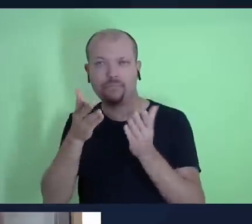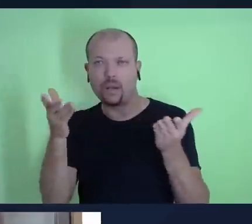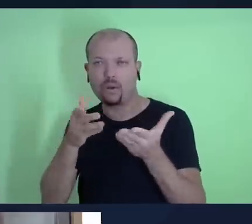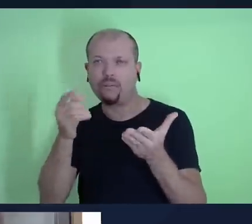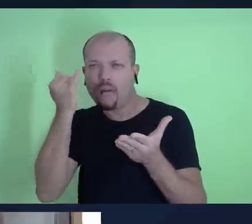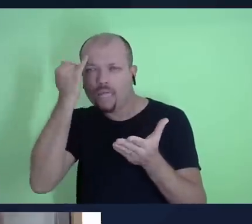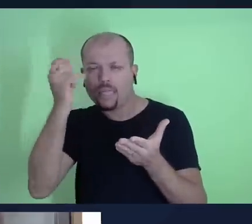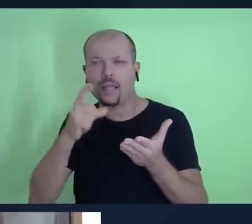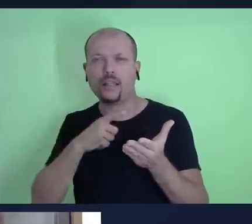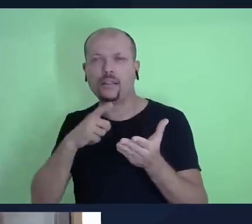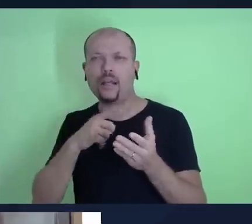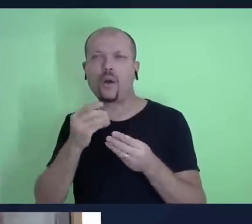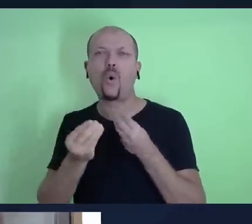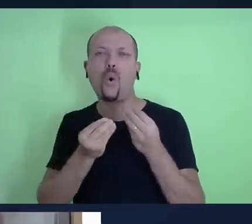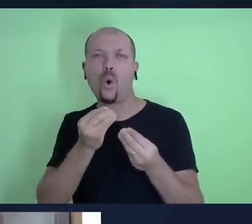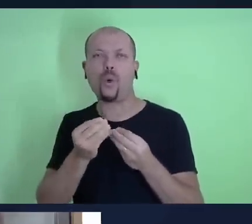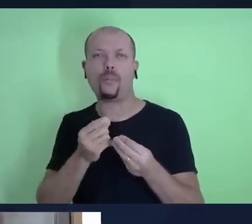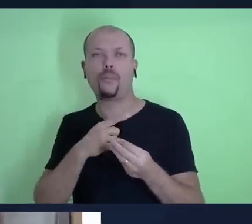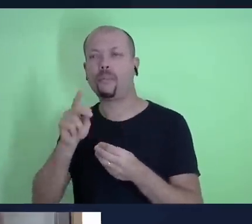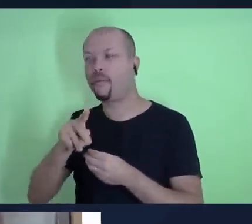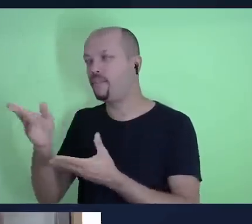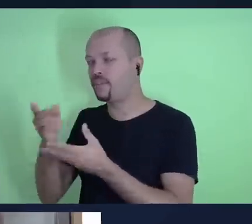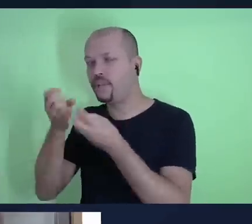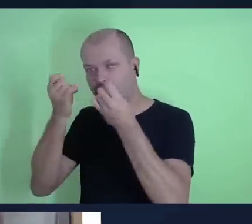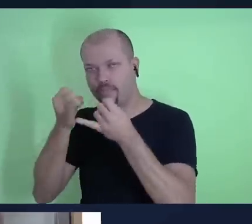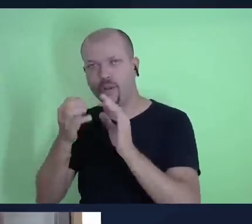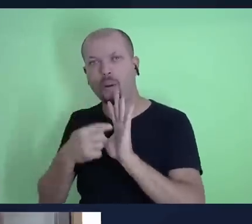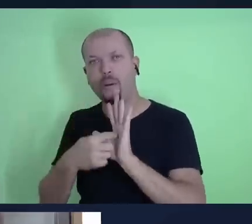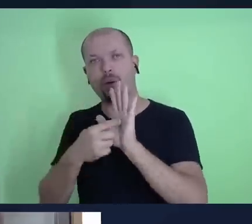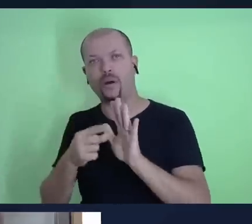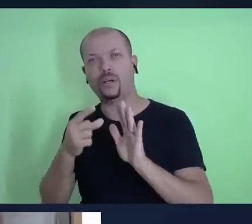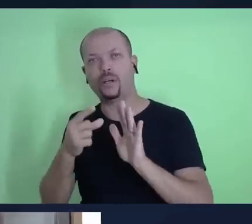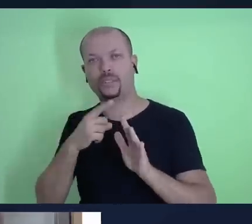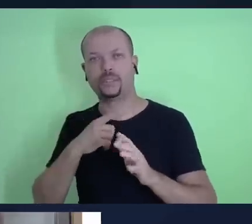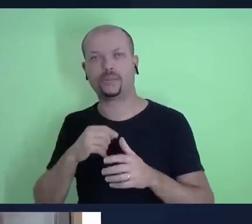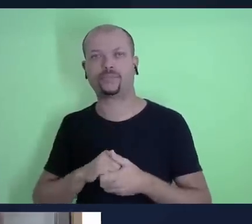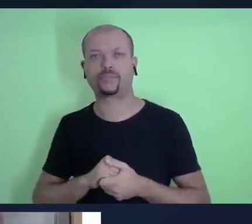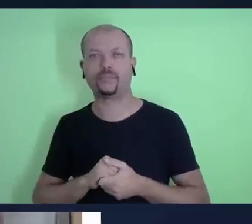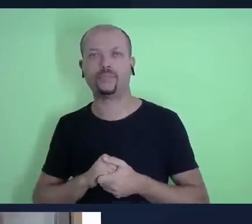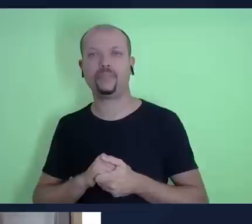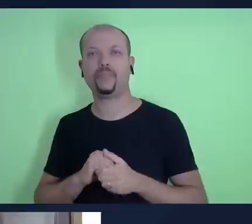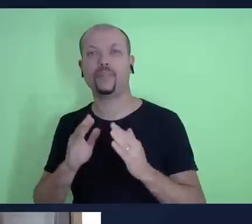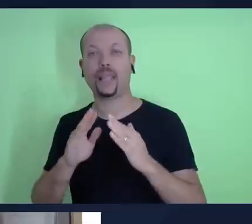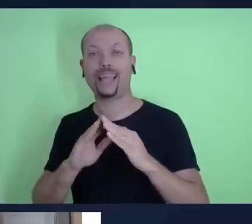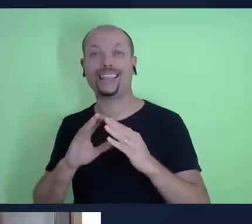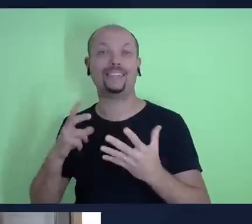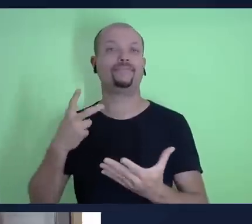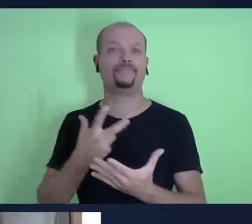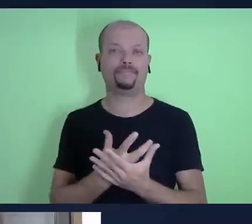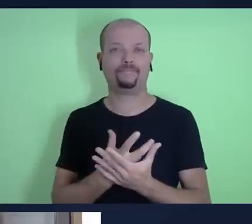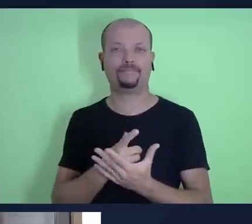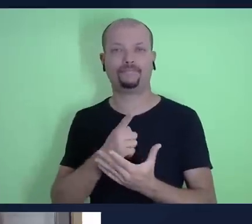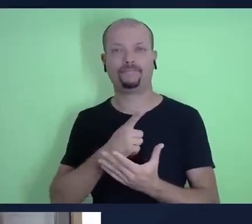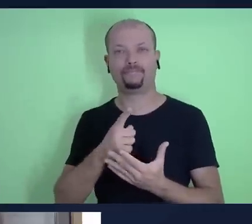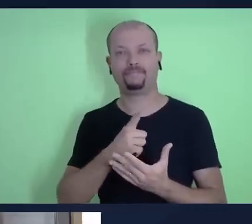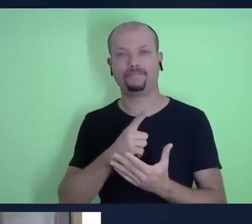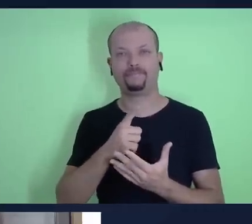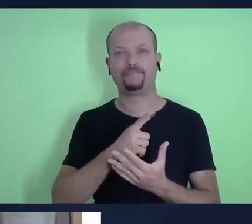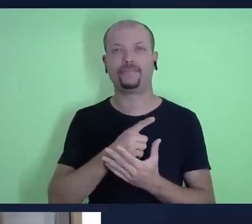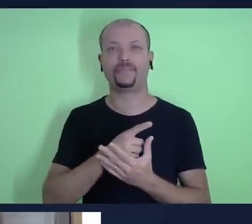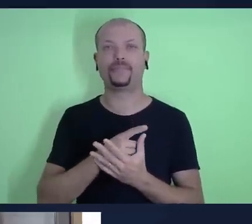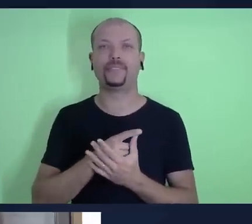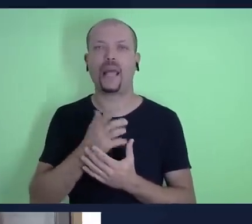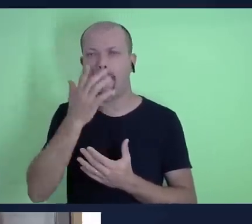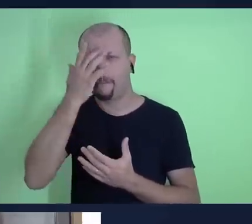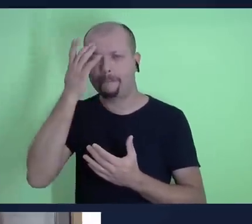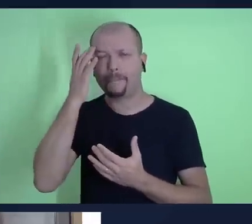de como isso funciona, o professor Everson falou da transparência, na Igreja Adventista, existem auditores da própria igreja